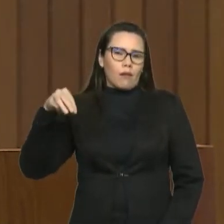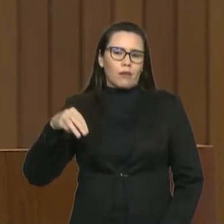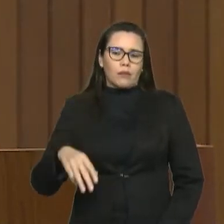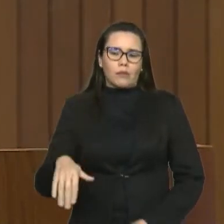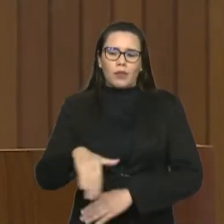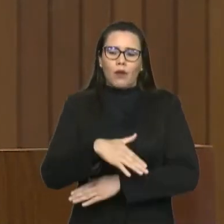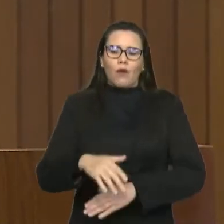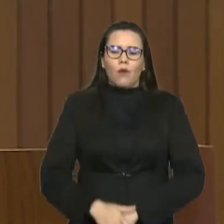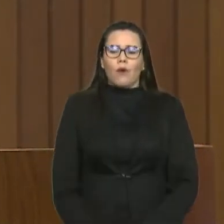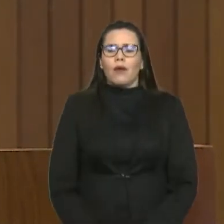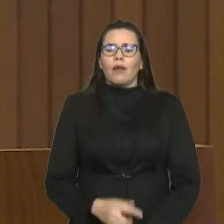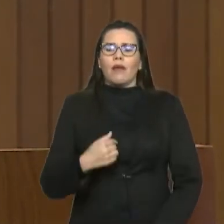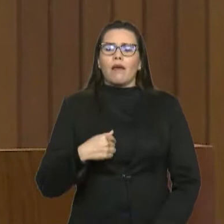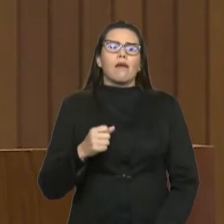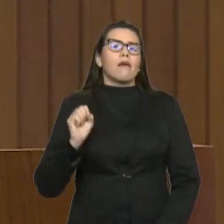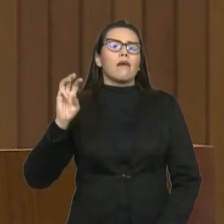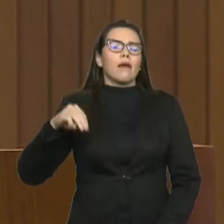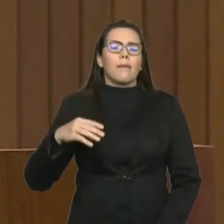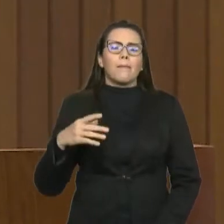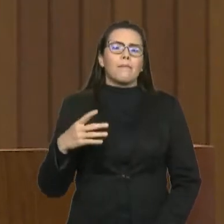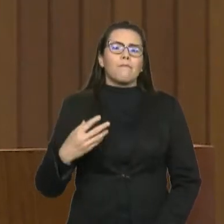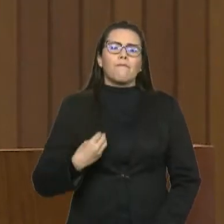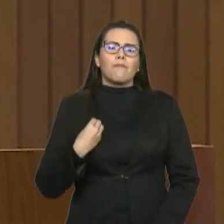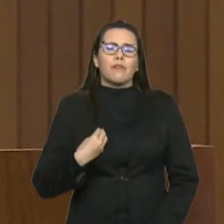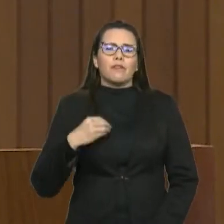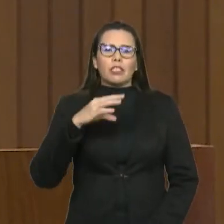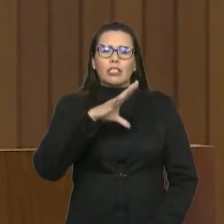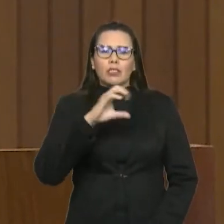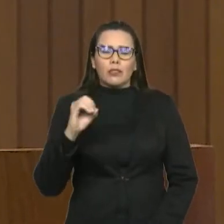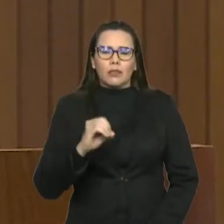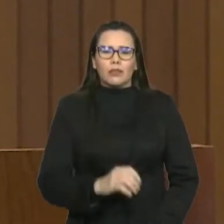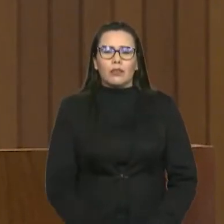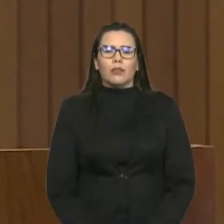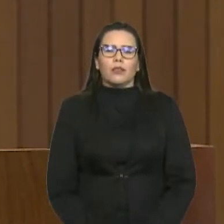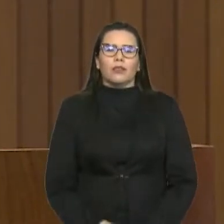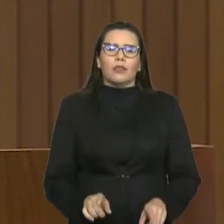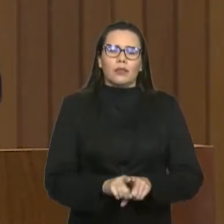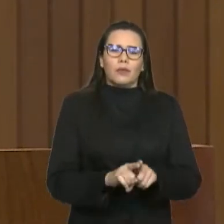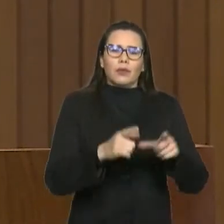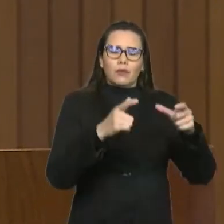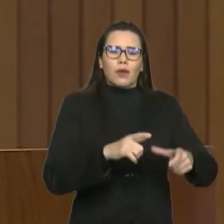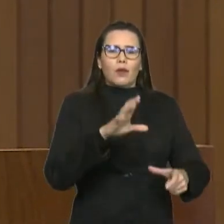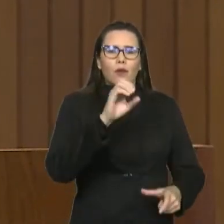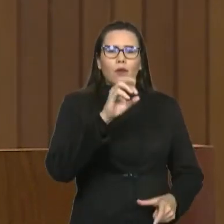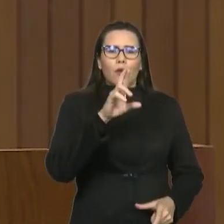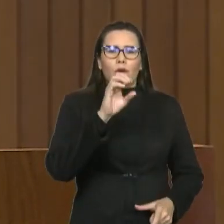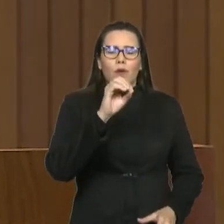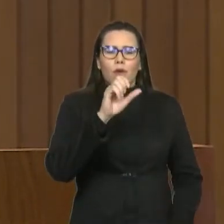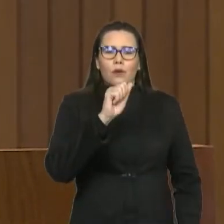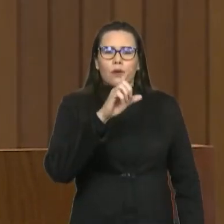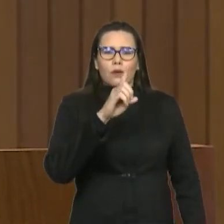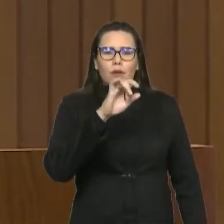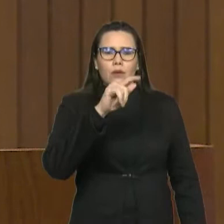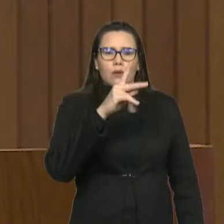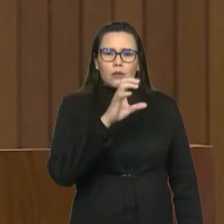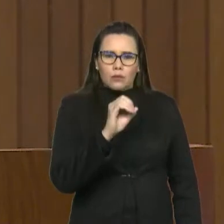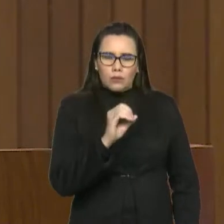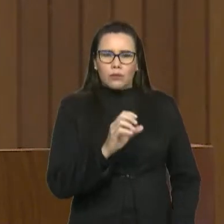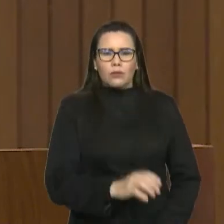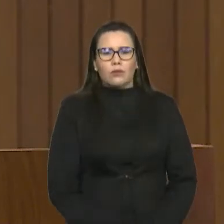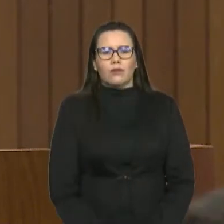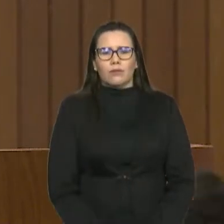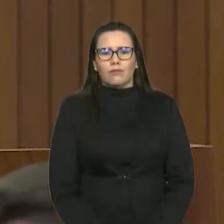Coroadinho, para pegar o seu animal e buscar um tratamento? Tem que se deslocar com o animal dentro de um ônibus?